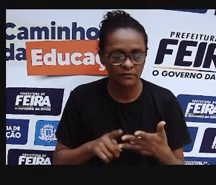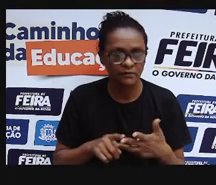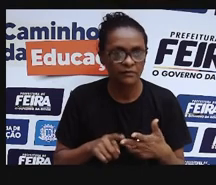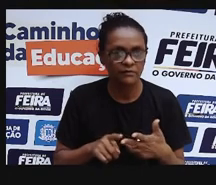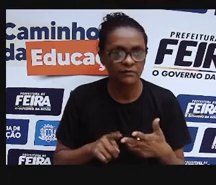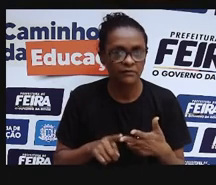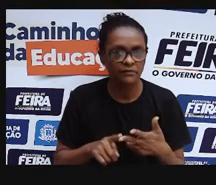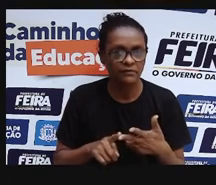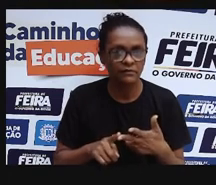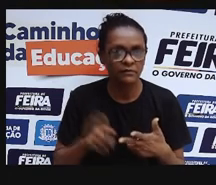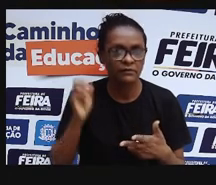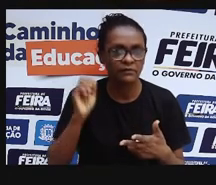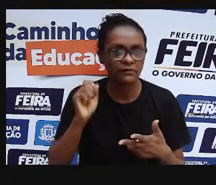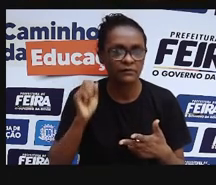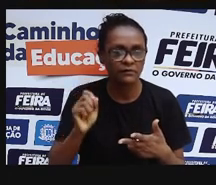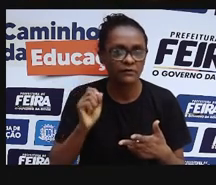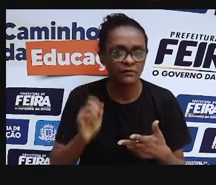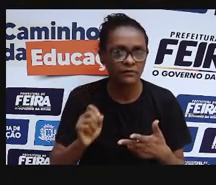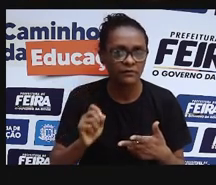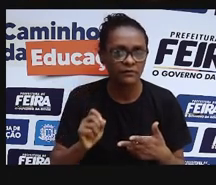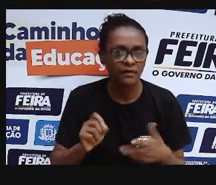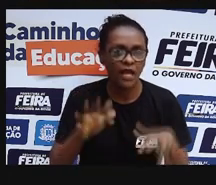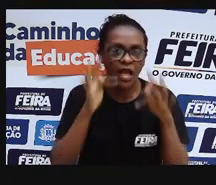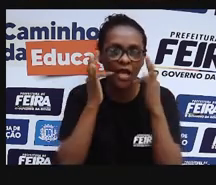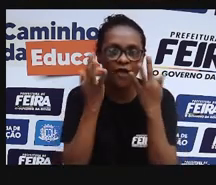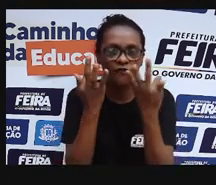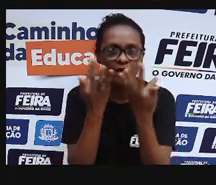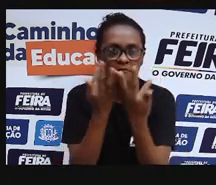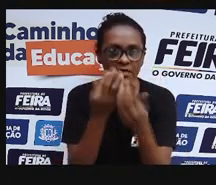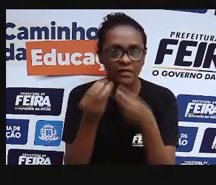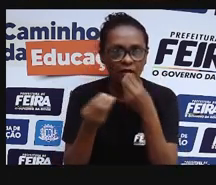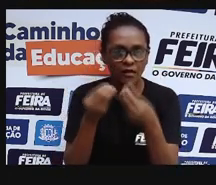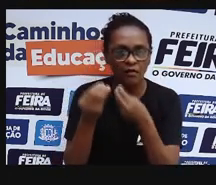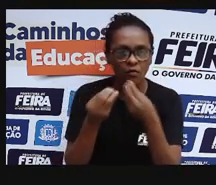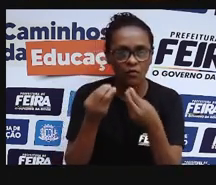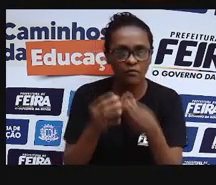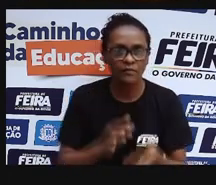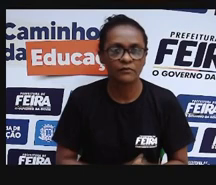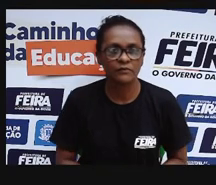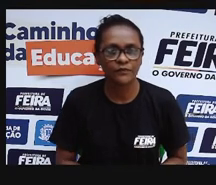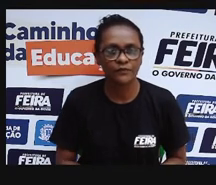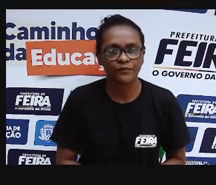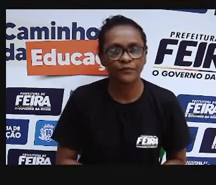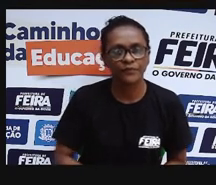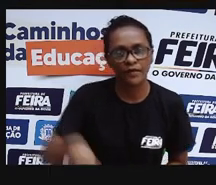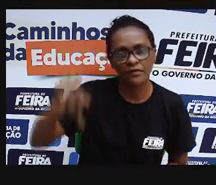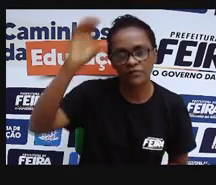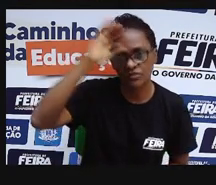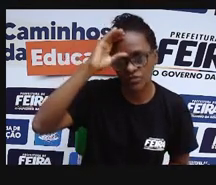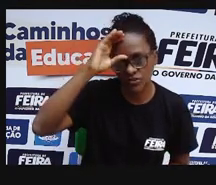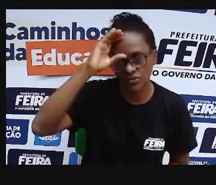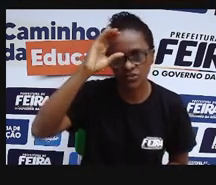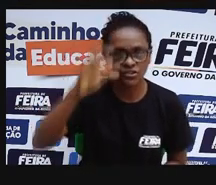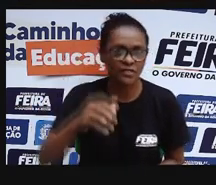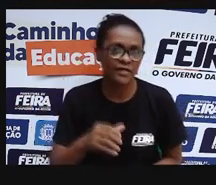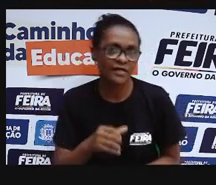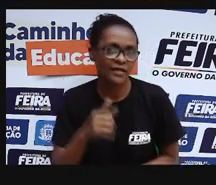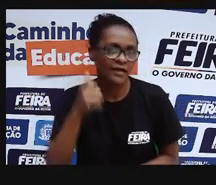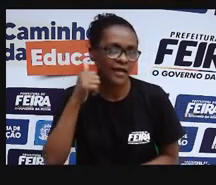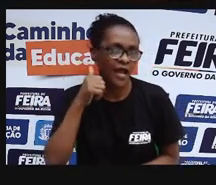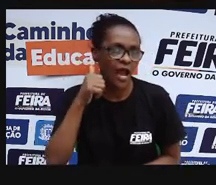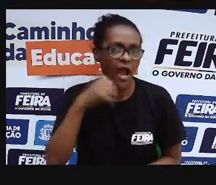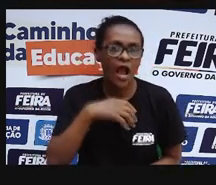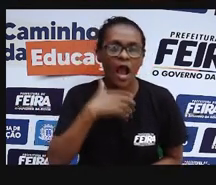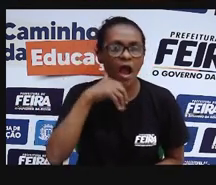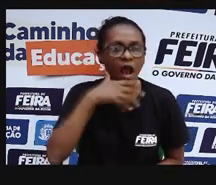ter é os nossos membros familiares, né, como assim, as pessoas que moram conosco, tio,